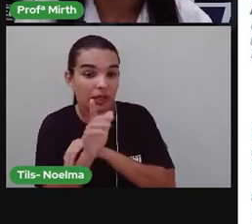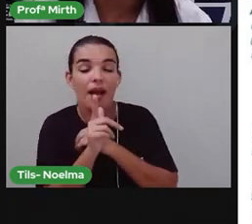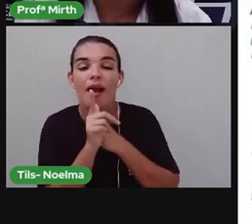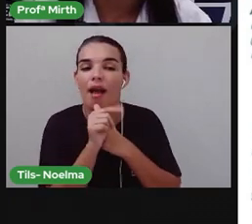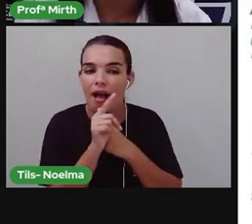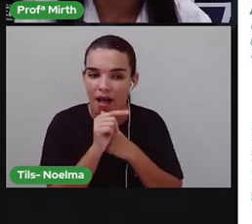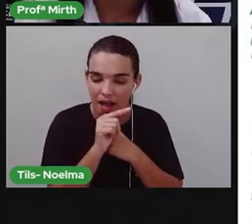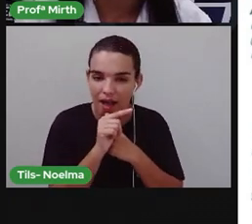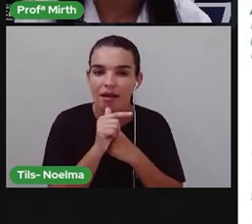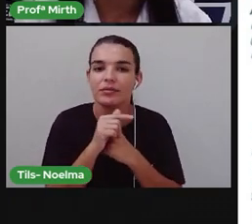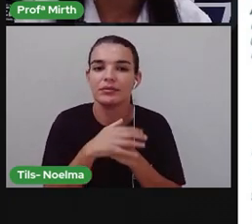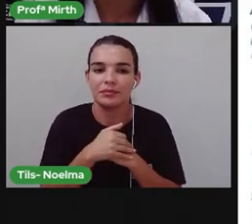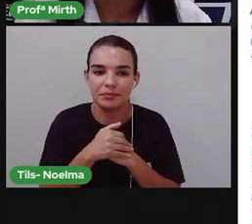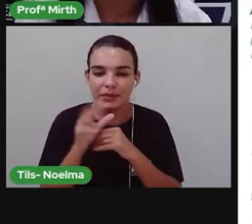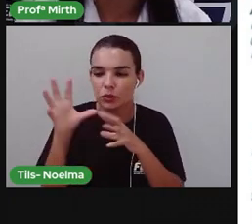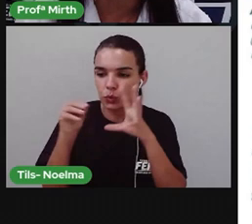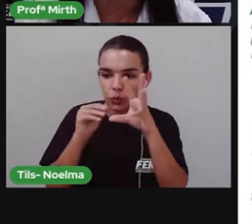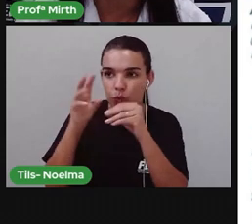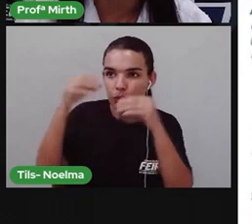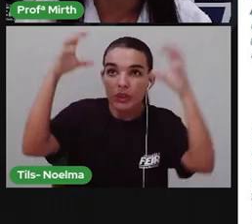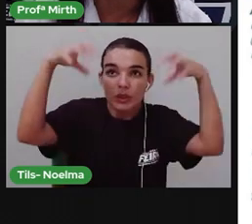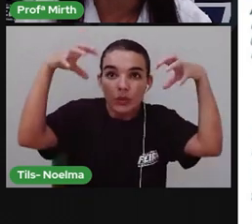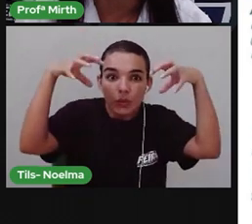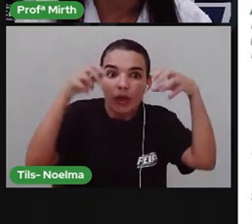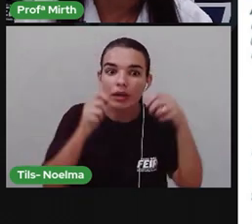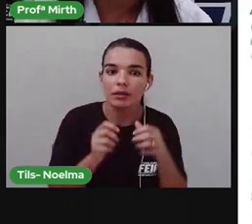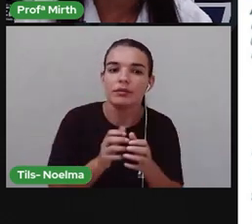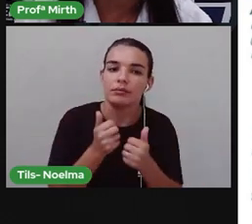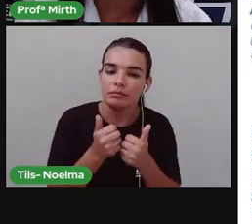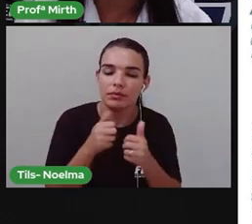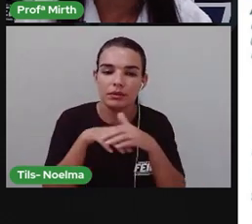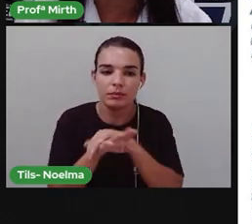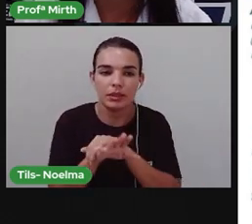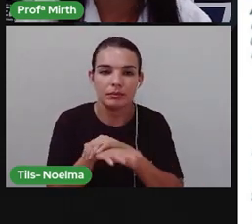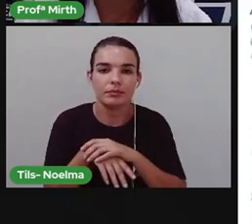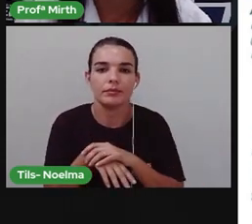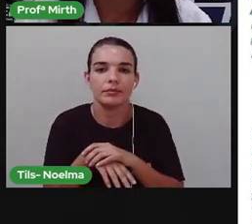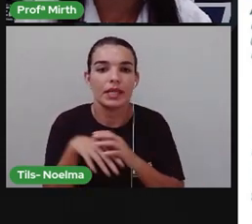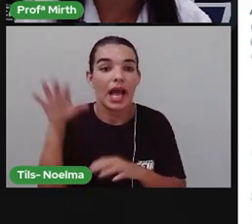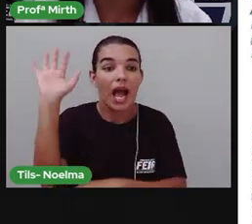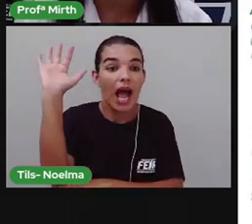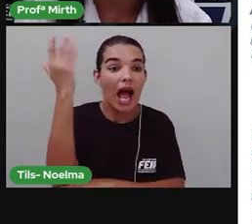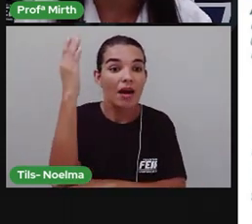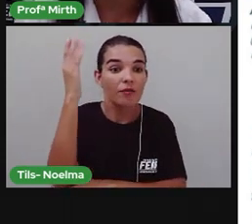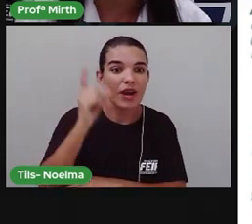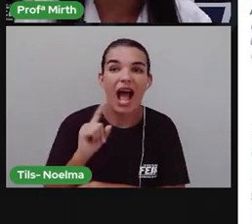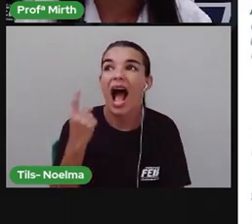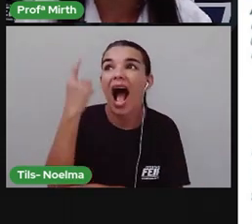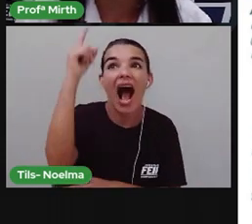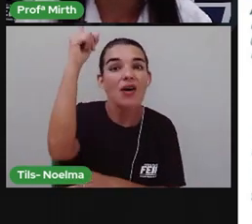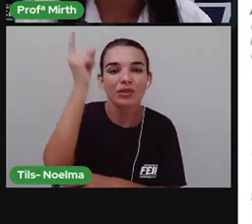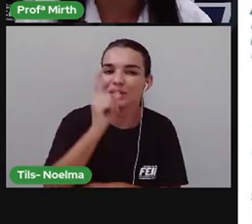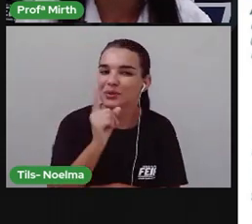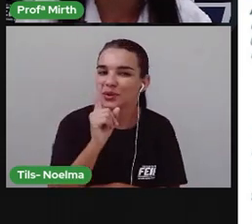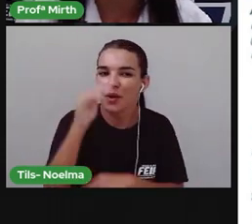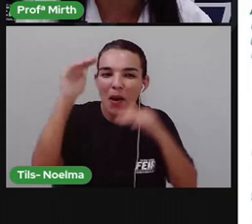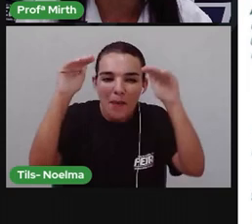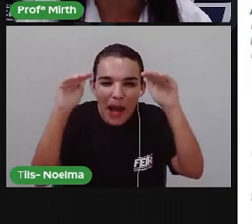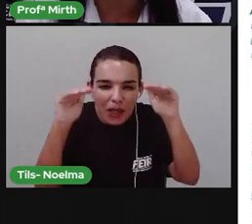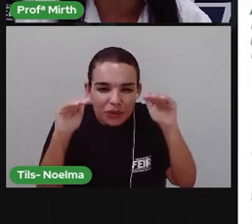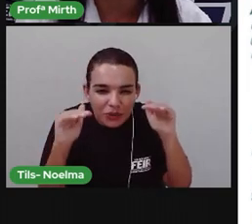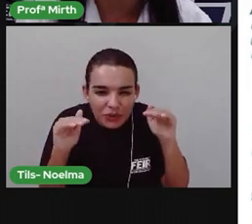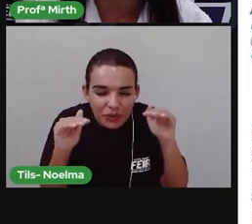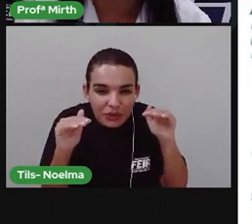Captando, né? A água da chuva As árvores são baixas Os troncos Geralmente são